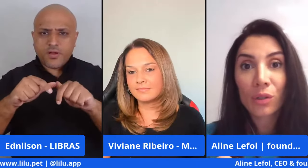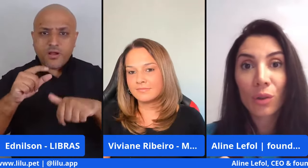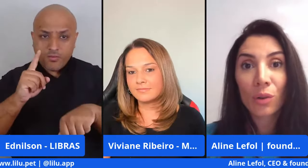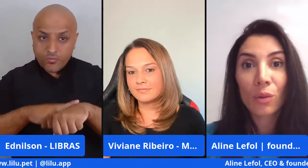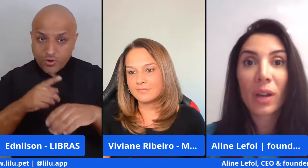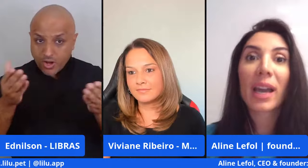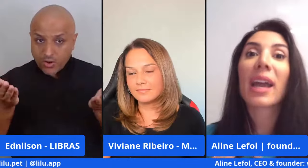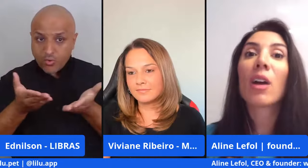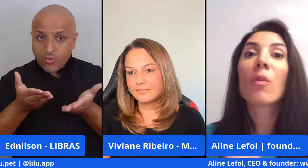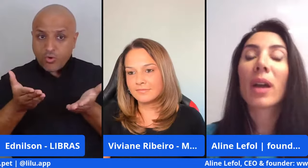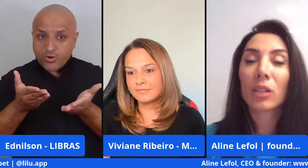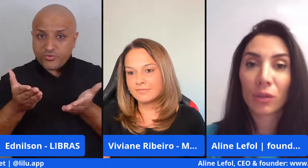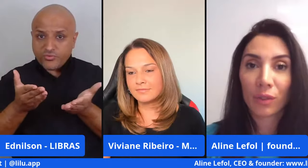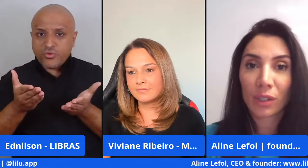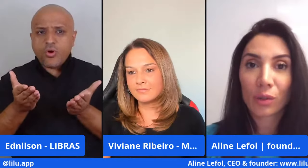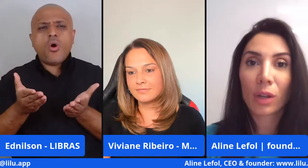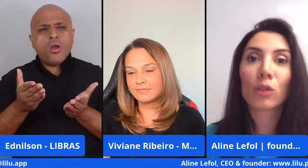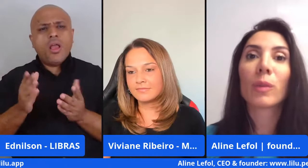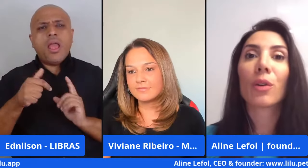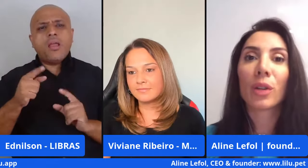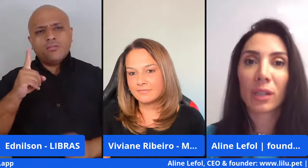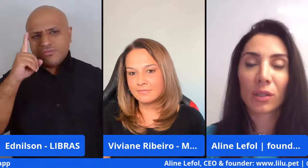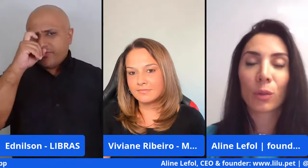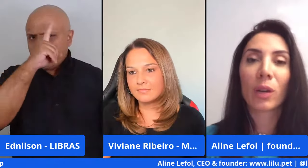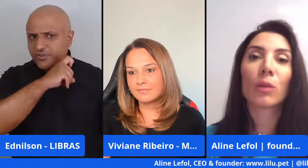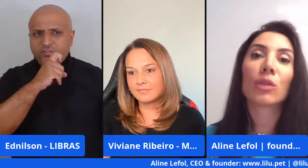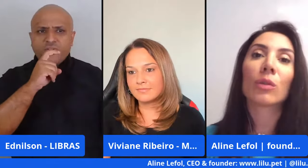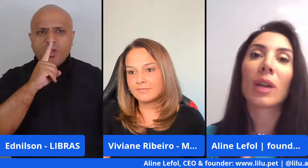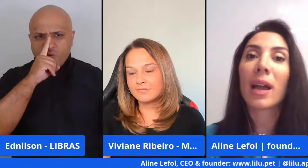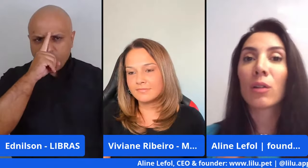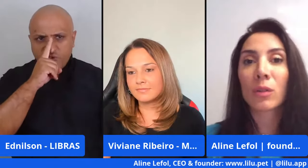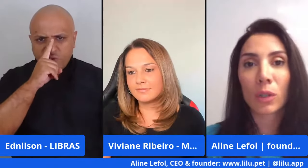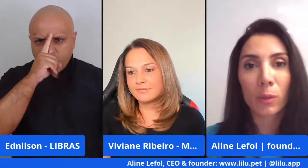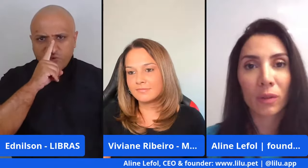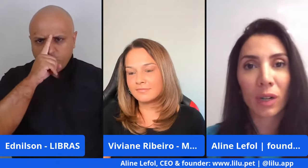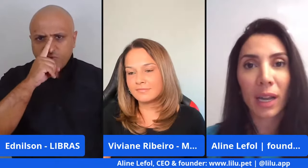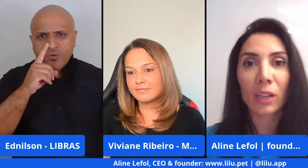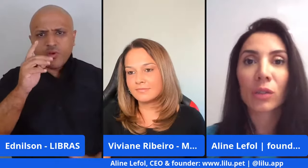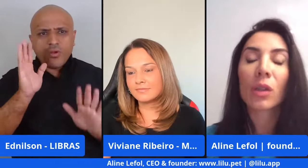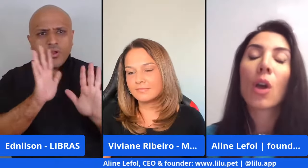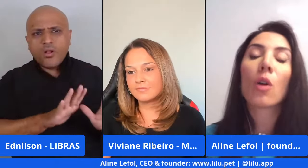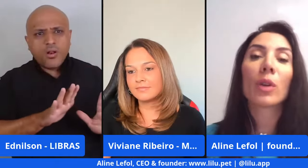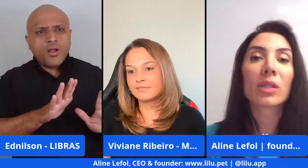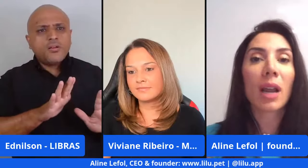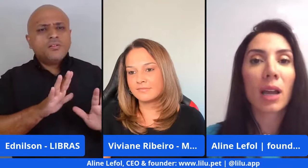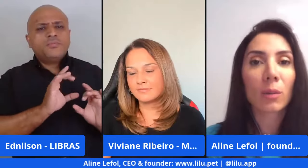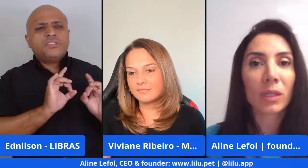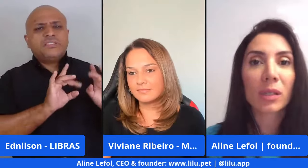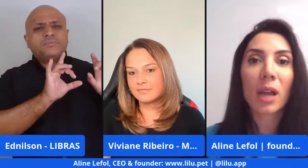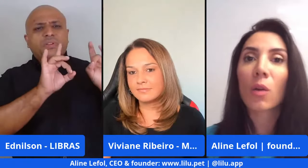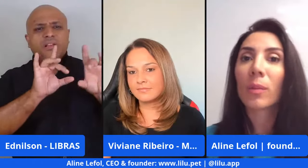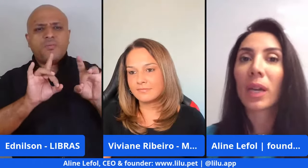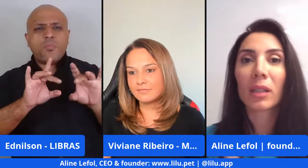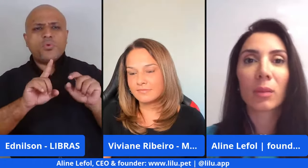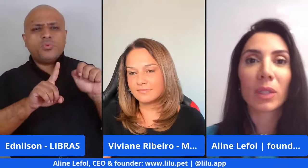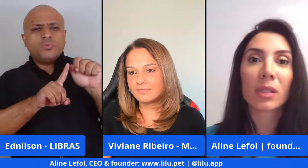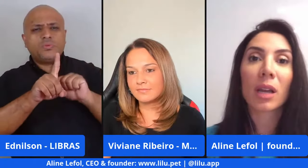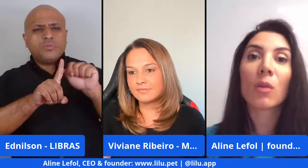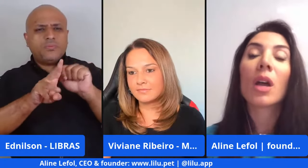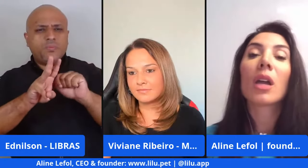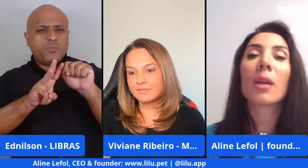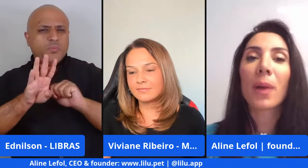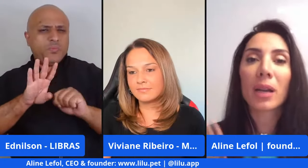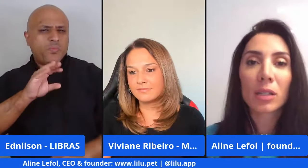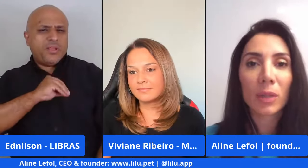atual que eu estou é o mais difícil, é o de maior risco, é onde eu largo os meus privilégios, o meu salário mensal, a minha renda